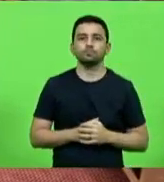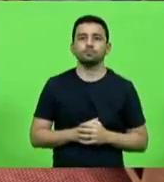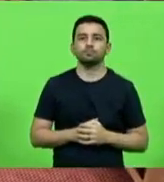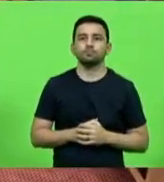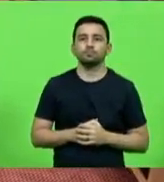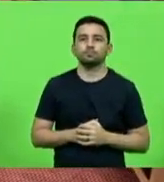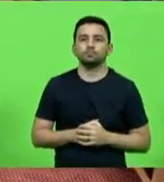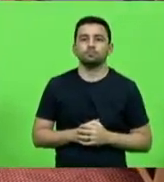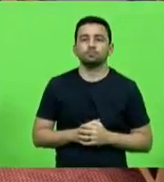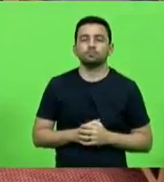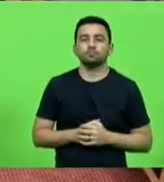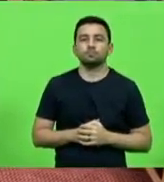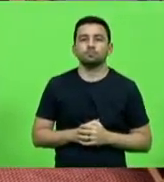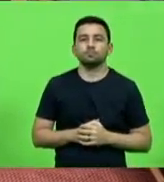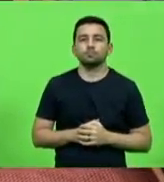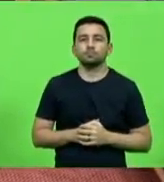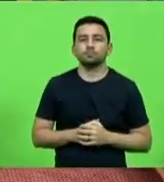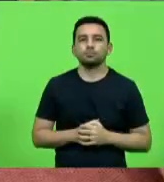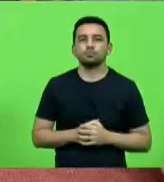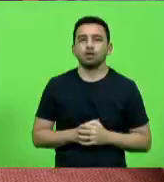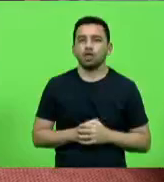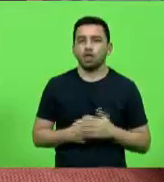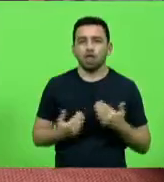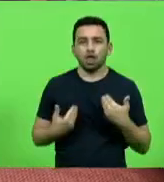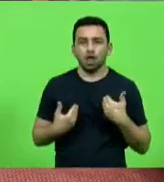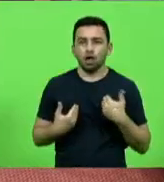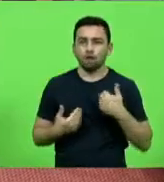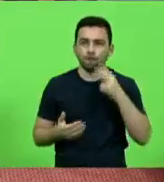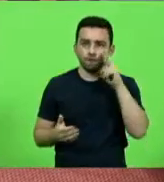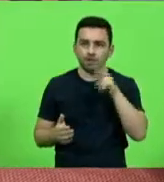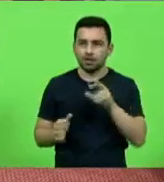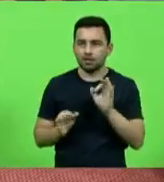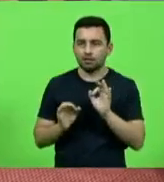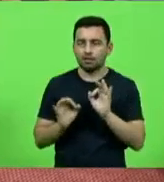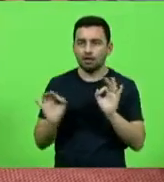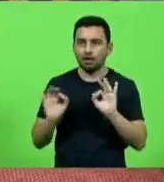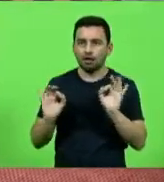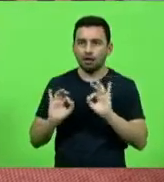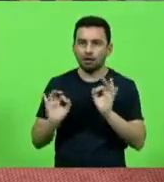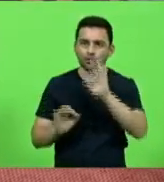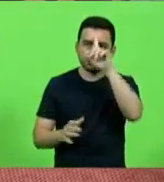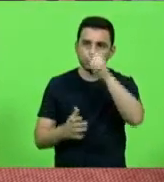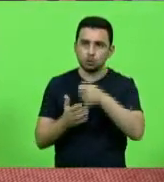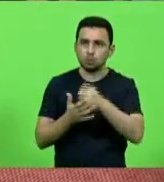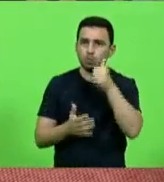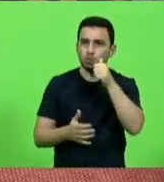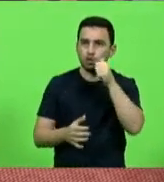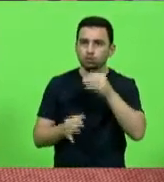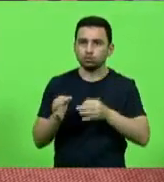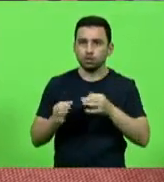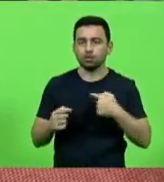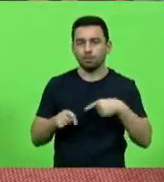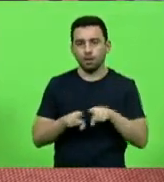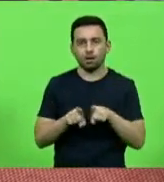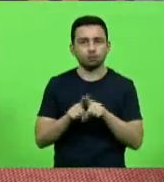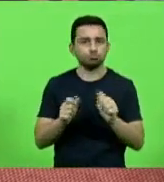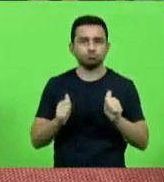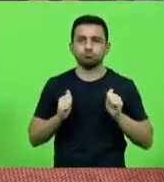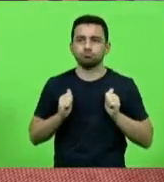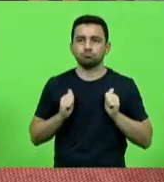Por não ter tido acesso à decisão da segunda da juíza, eu vou me abster da votação.